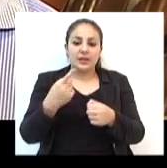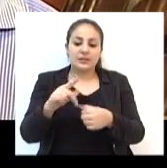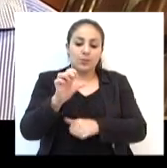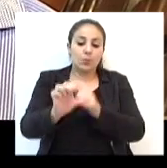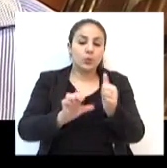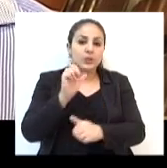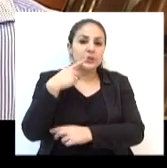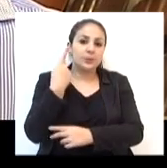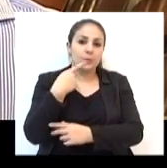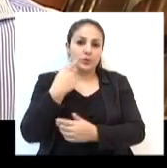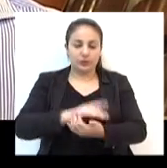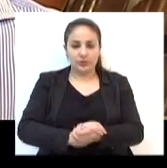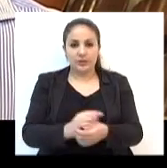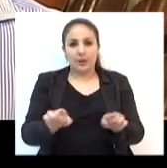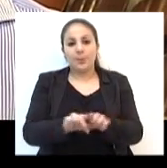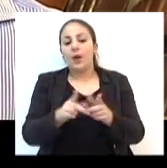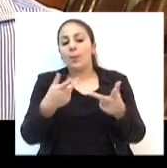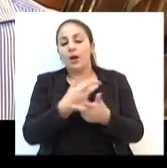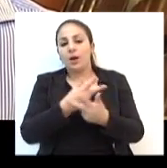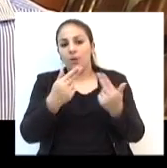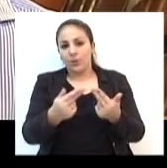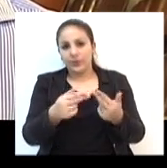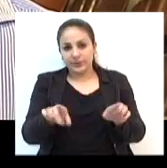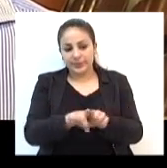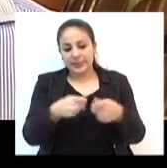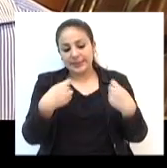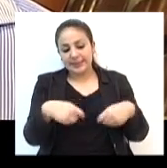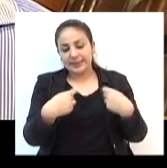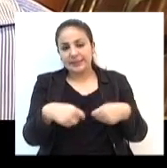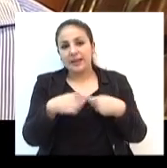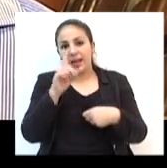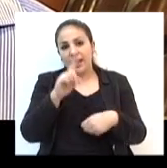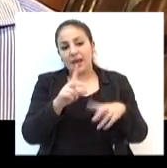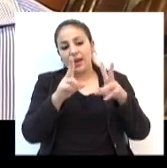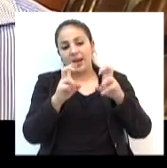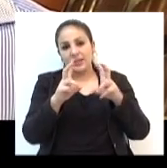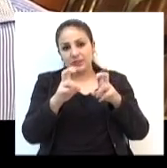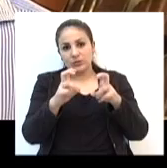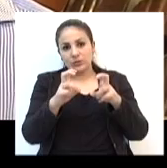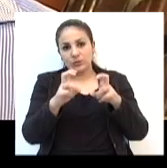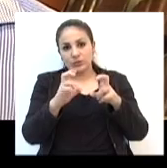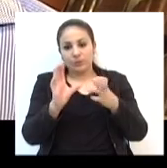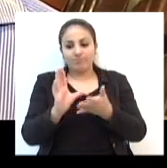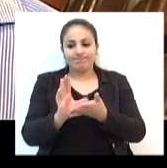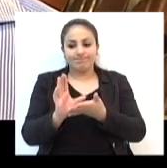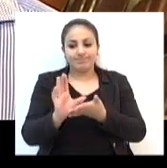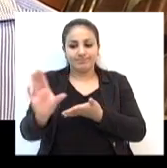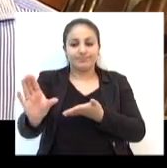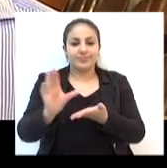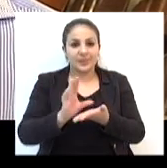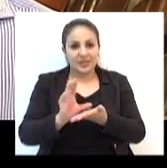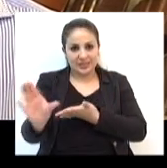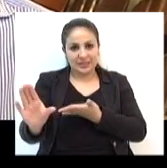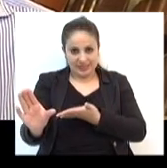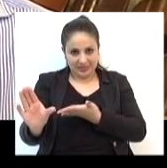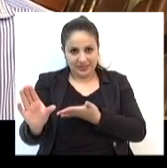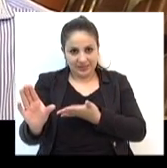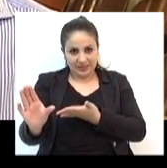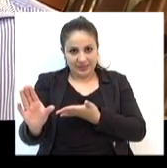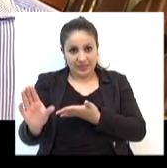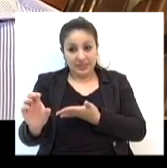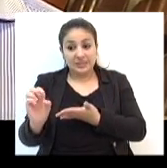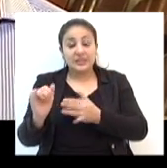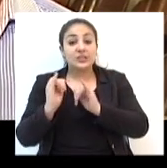essa reforma política. E um dos pontos necessários é a questão do financiamento de campanha, seja ele